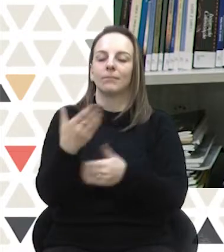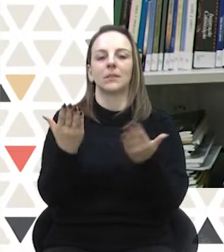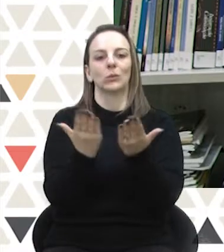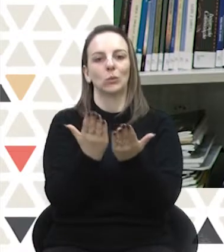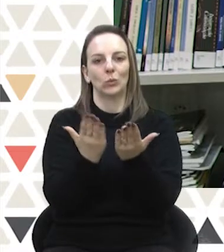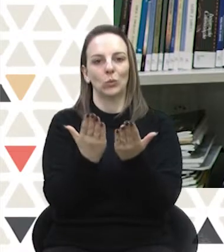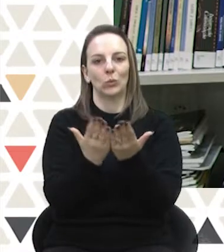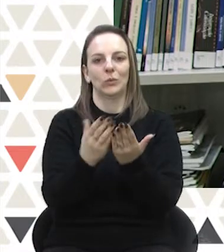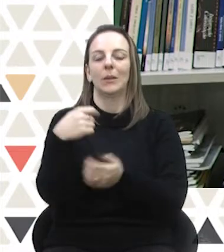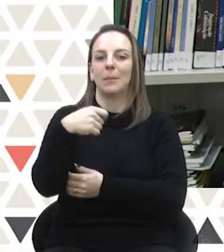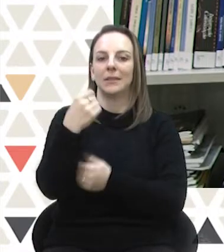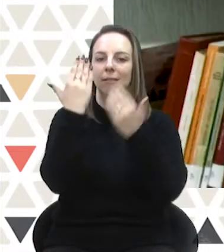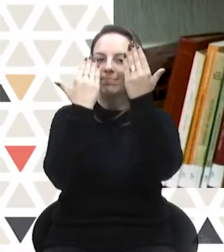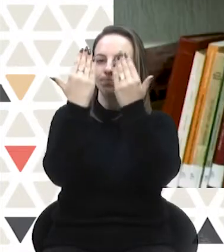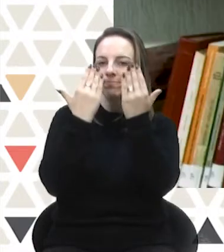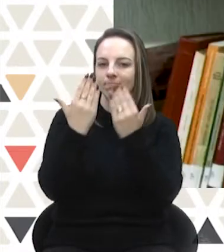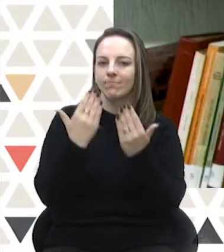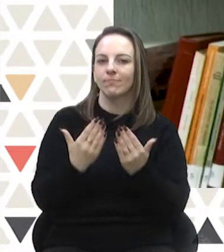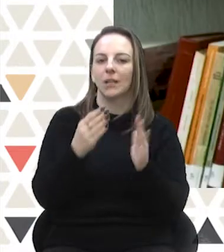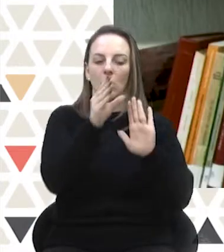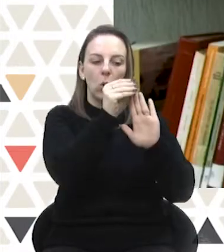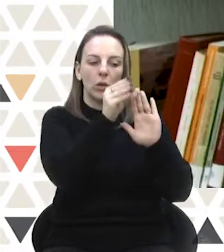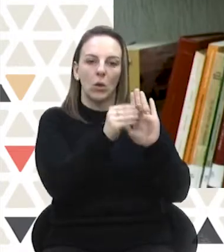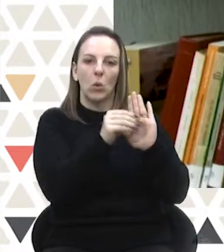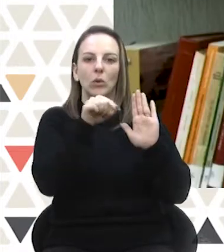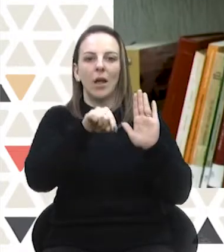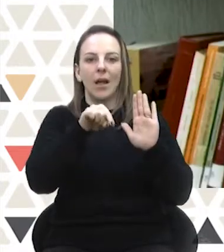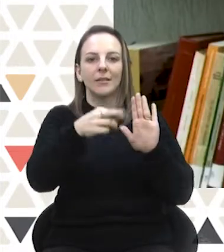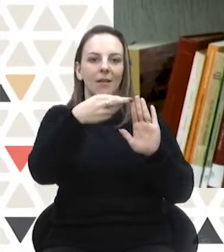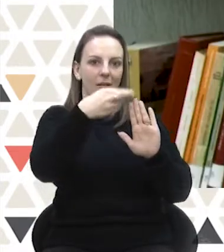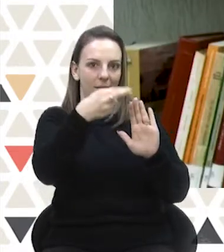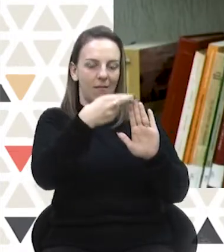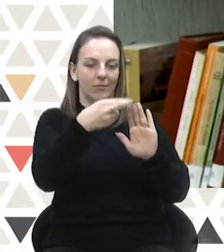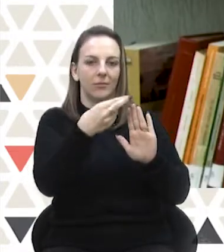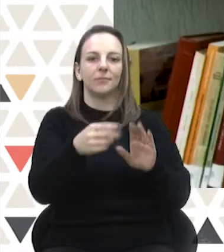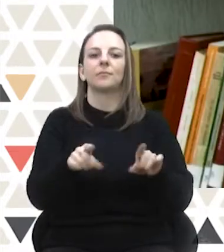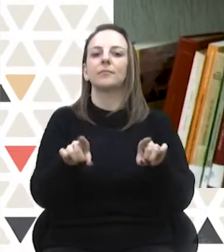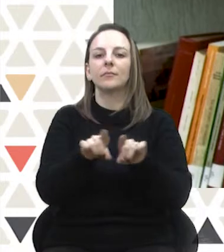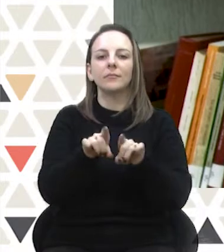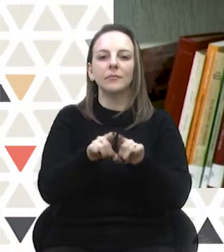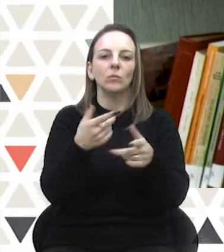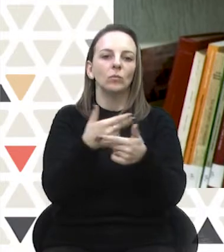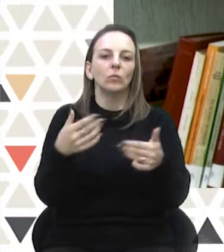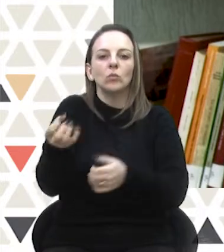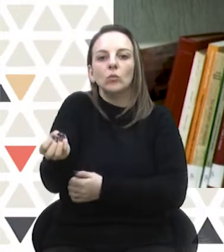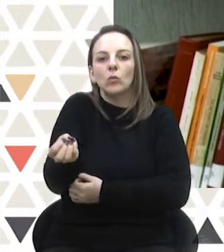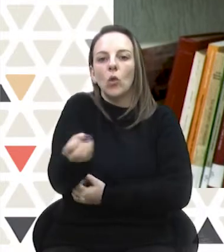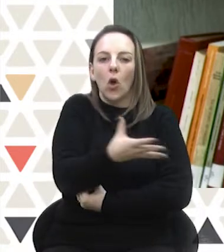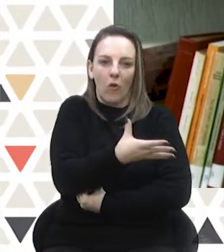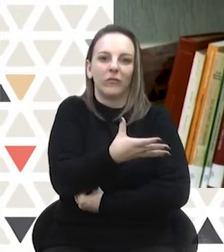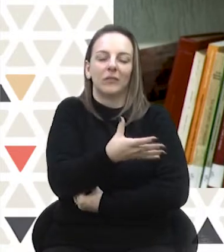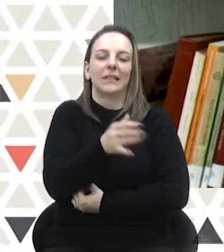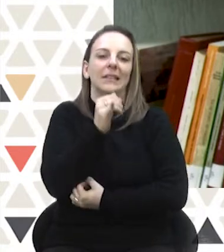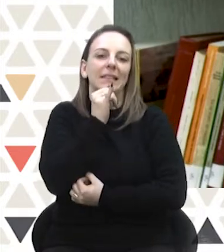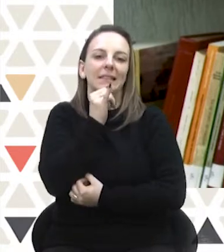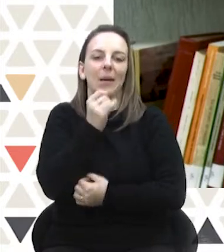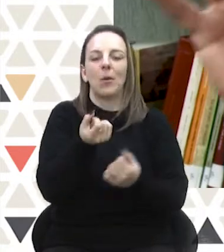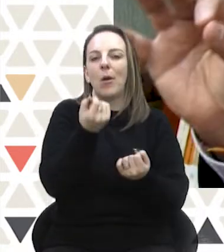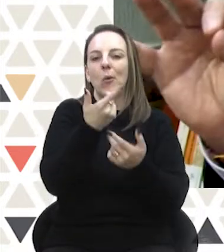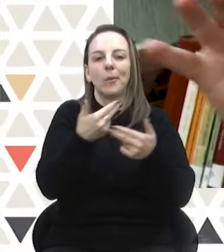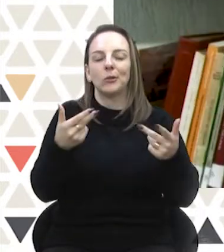estudar, precisam analisar o conteúdo dessas resoluções. E as novidades, algumas